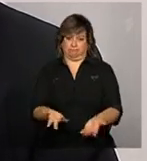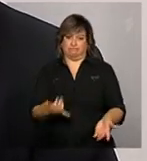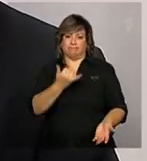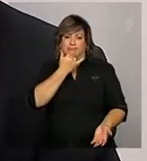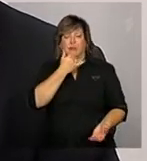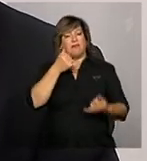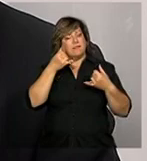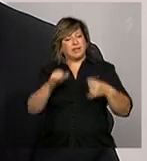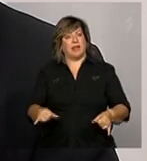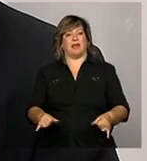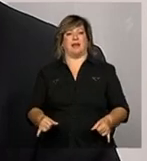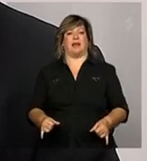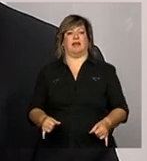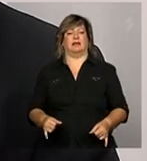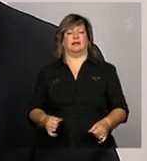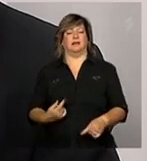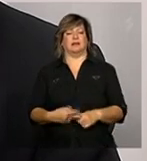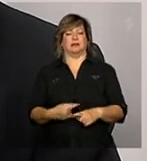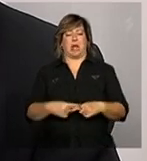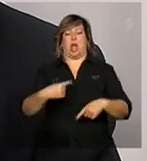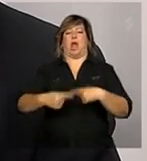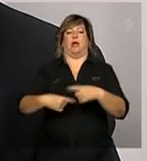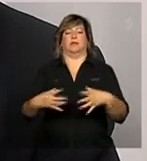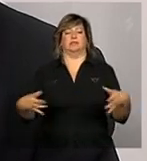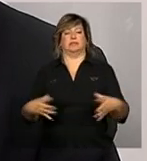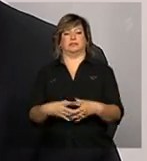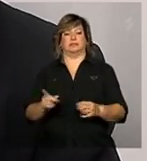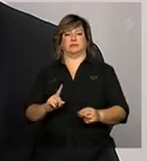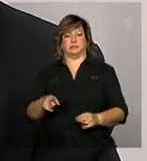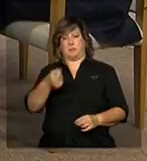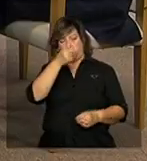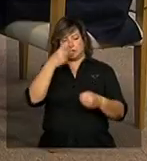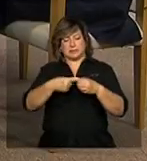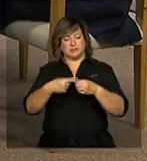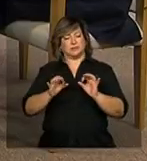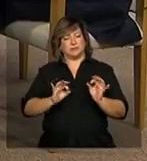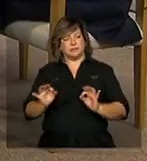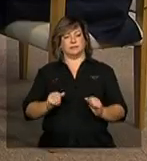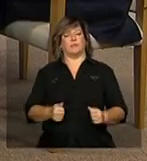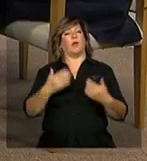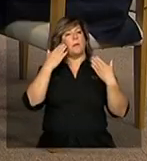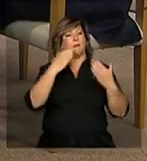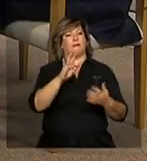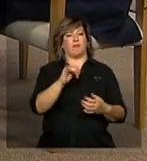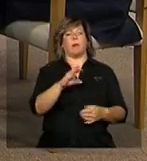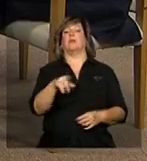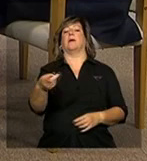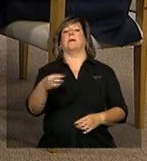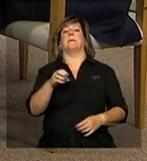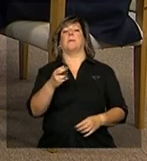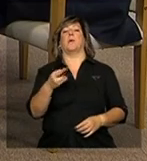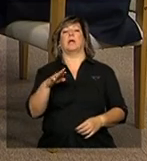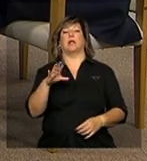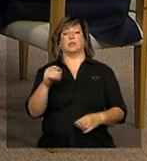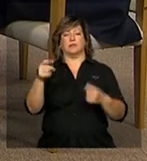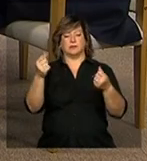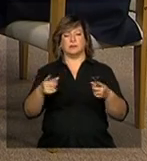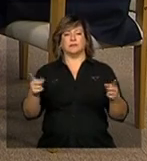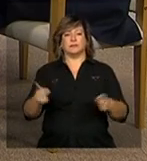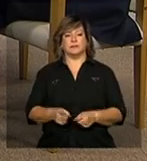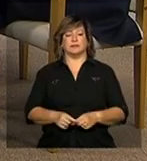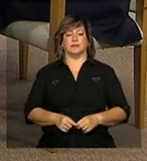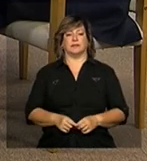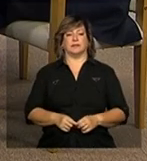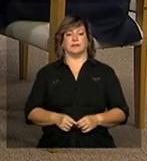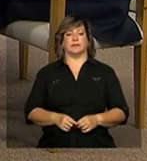na frente e enfim acabar enrolando a vida do município obrigada Fábio Maurício é sem querer ser